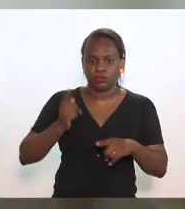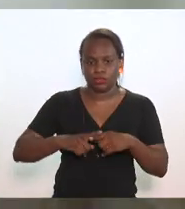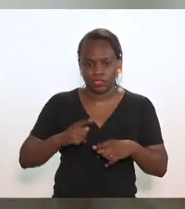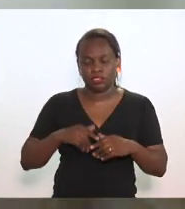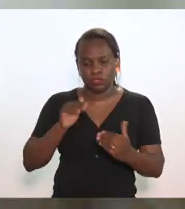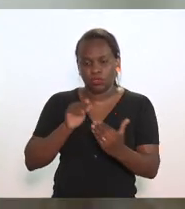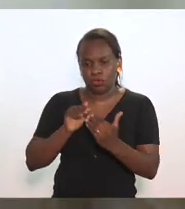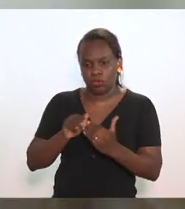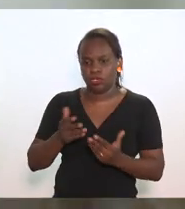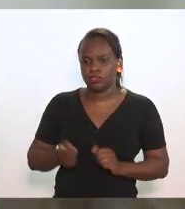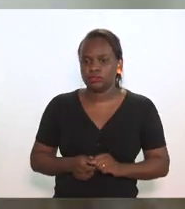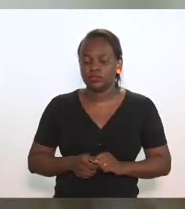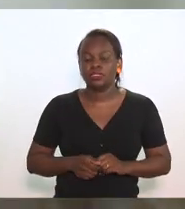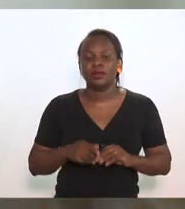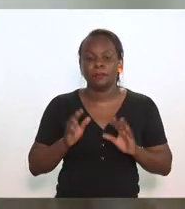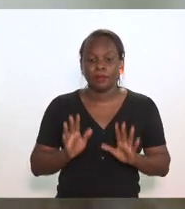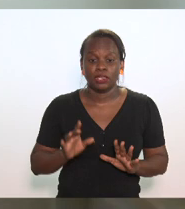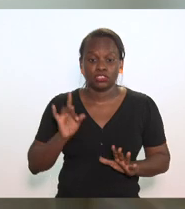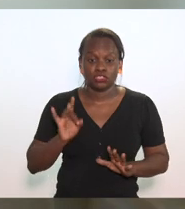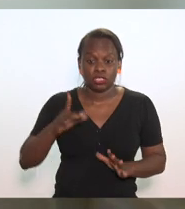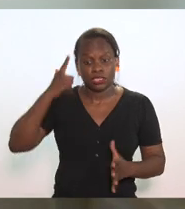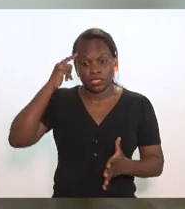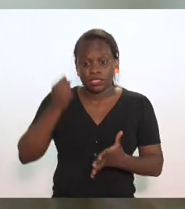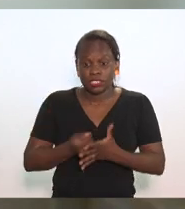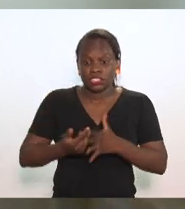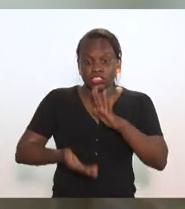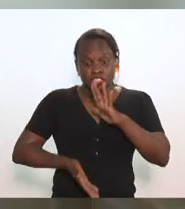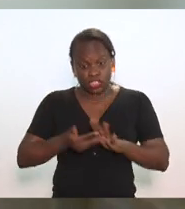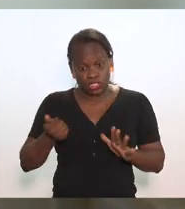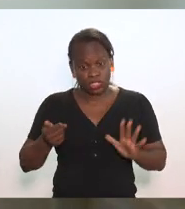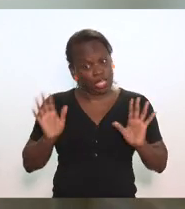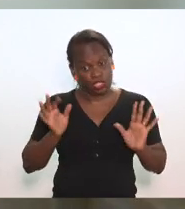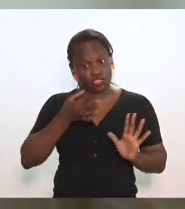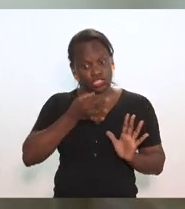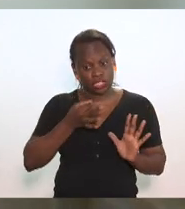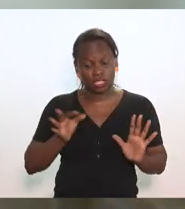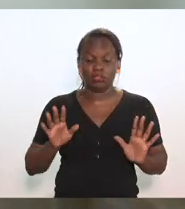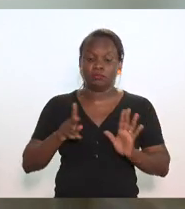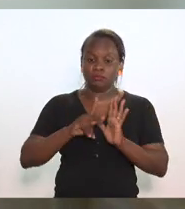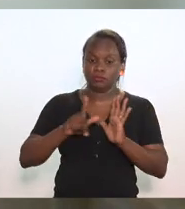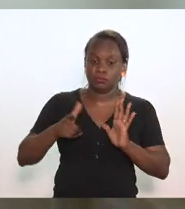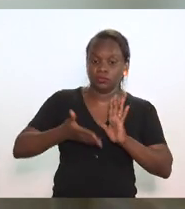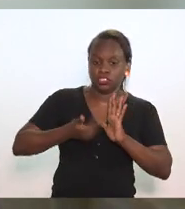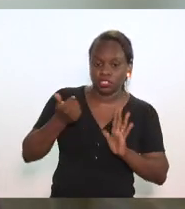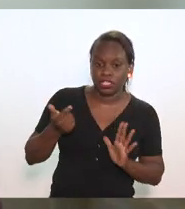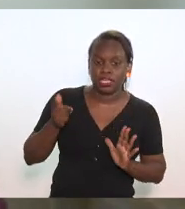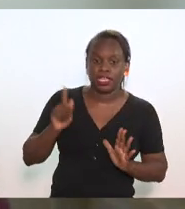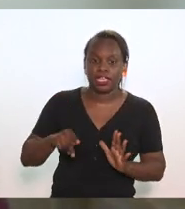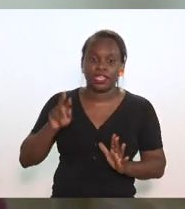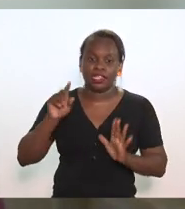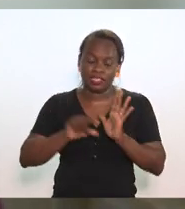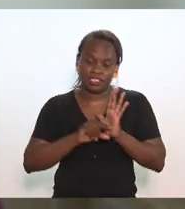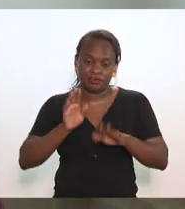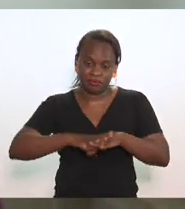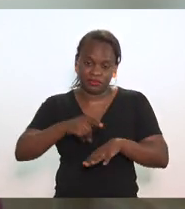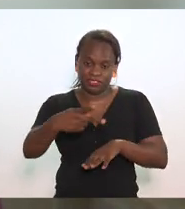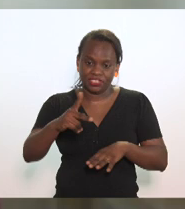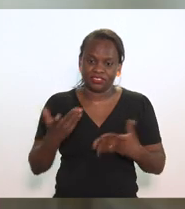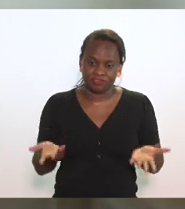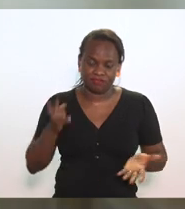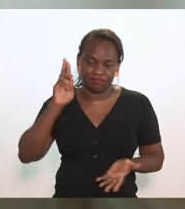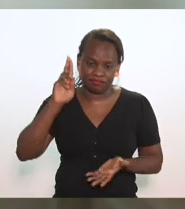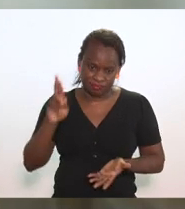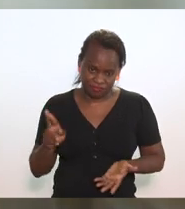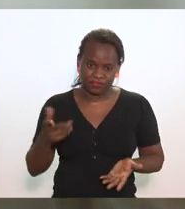concordo com ela porque só quem decide para retirar como sugestão projeto de pauta é o autor vossa excelência